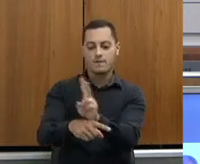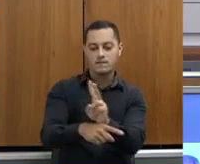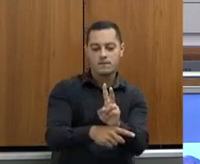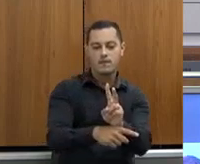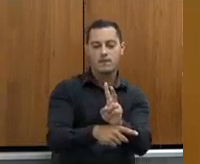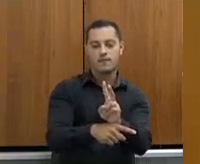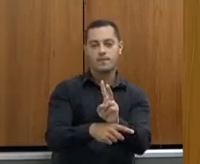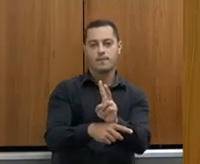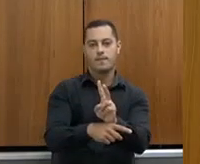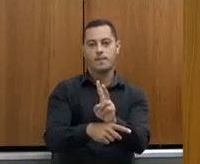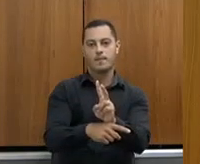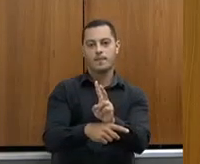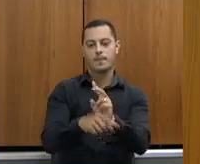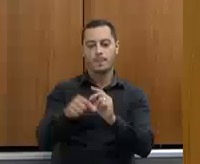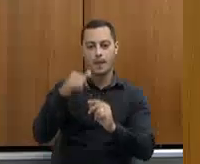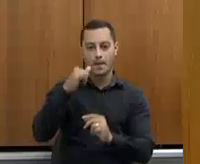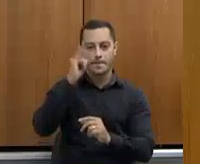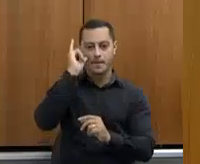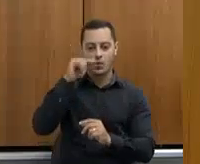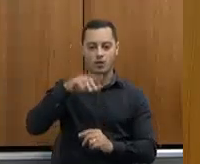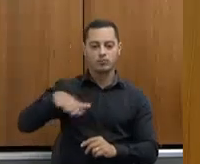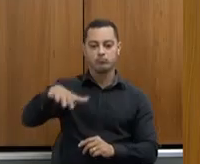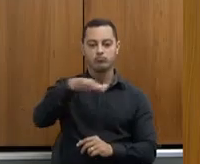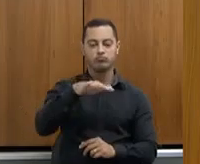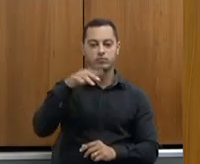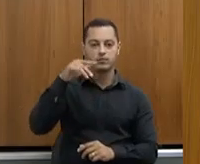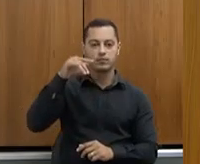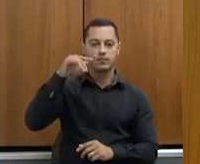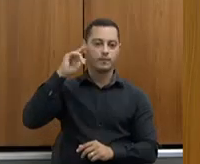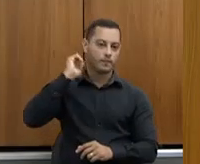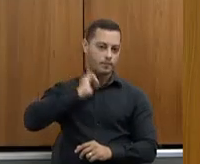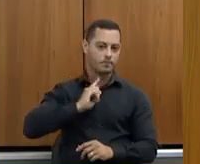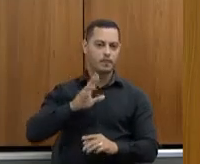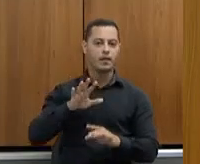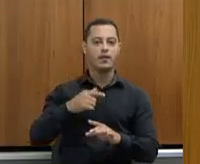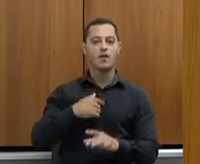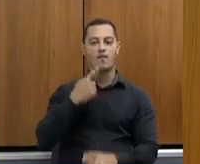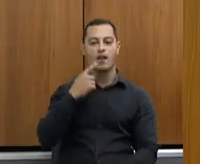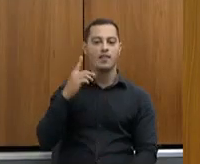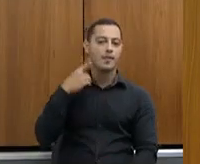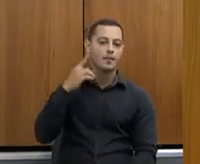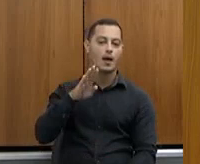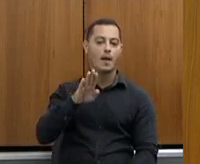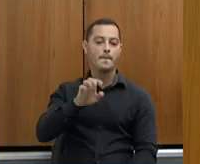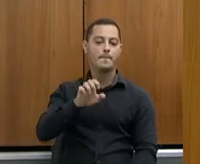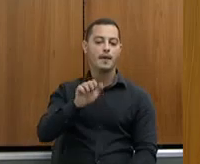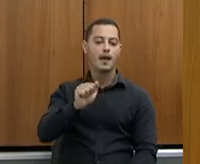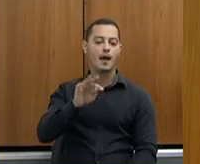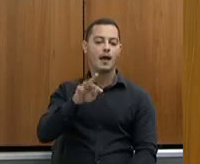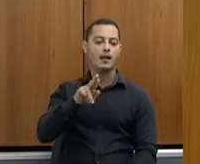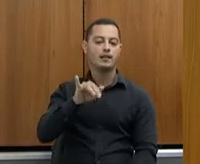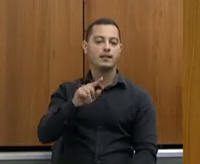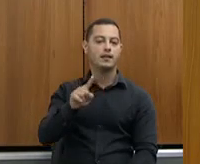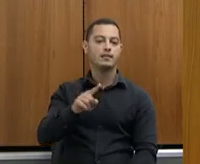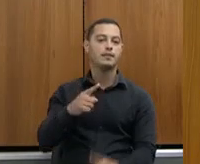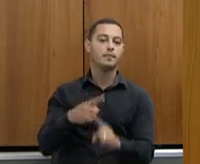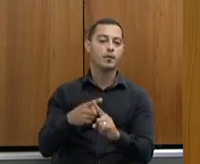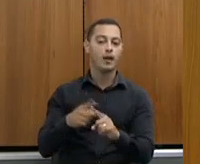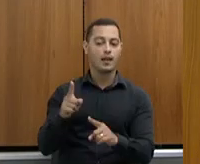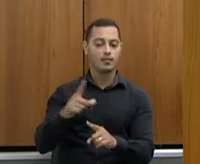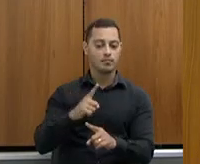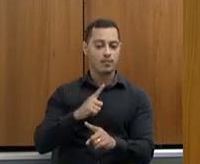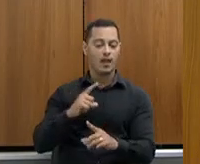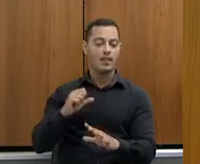sanitária dos rebanhos do Estado? E por que que eu citei a deputada Beatriz? Pela árdua defesa do nosso